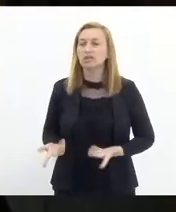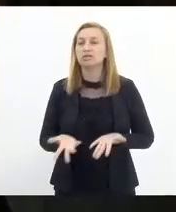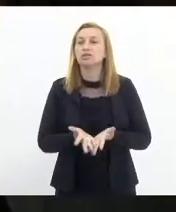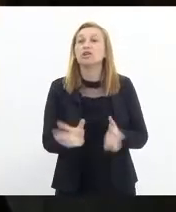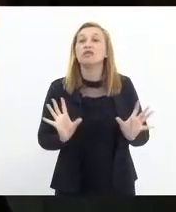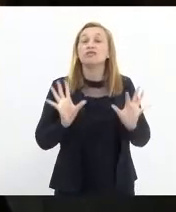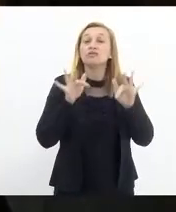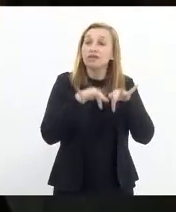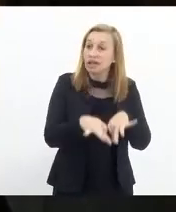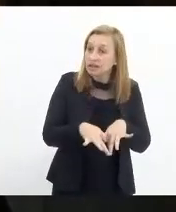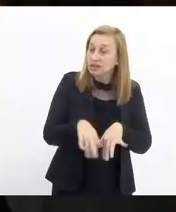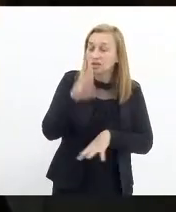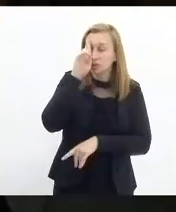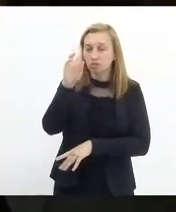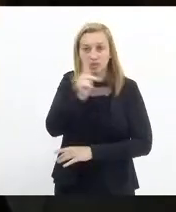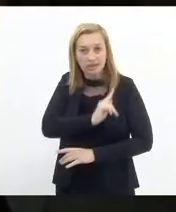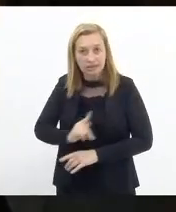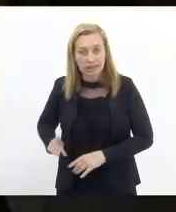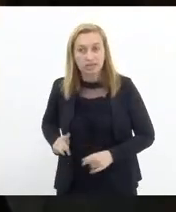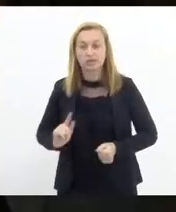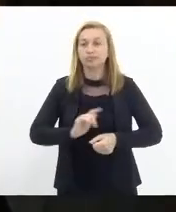Complementando, senhor presidente,